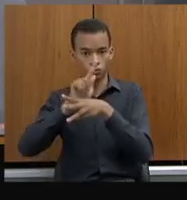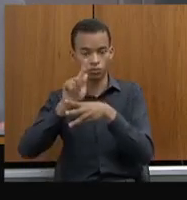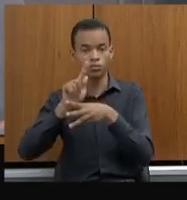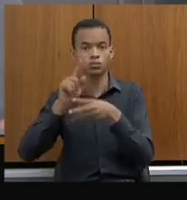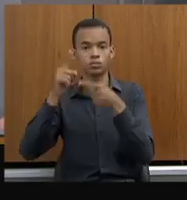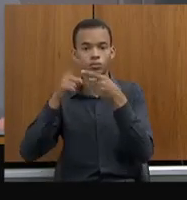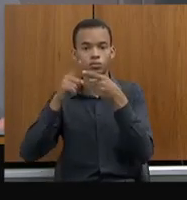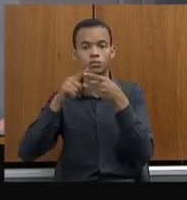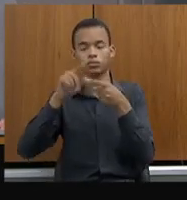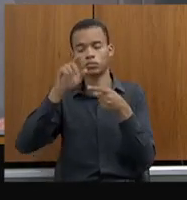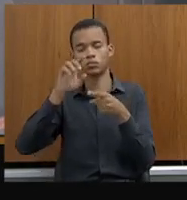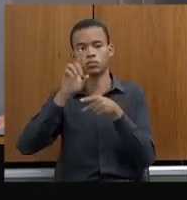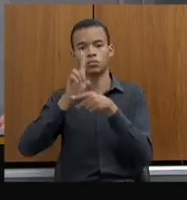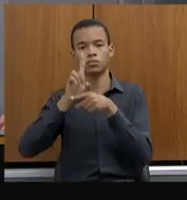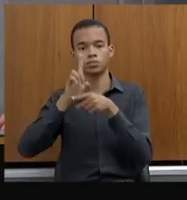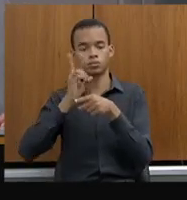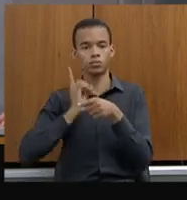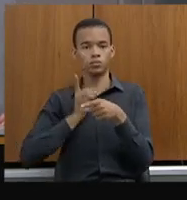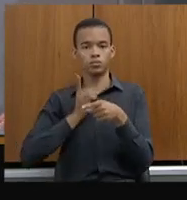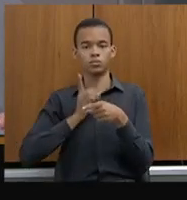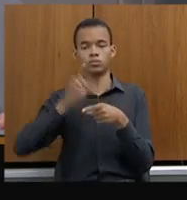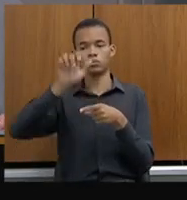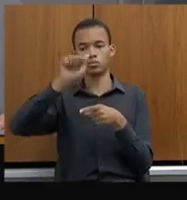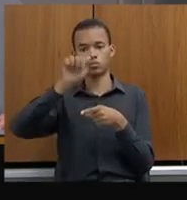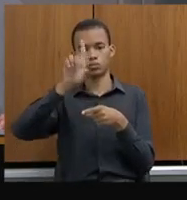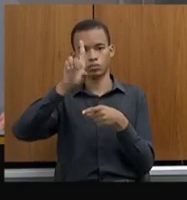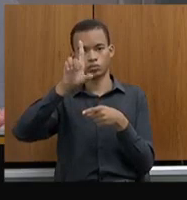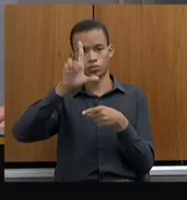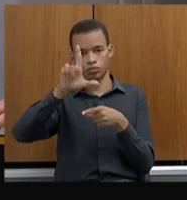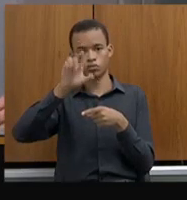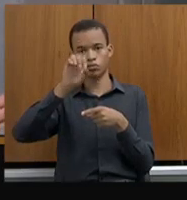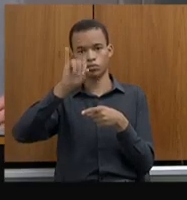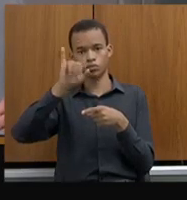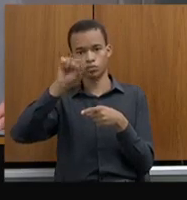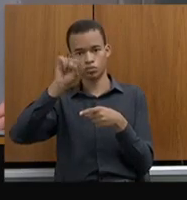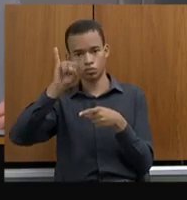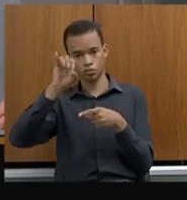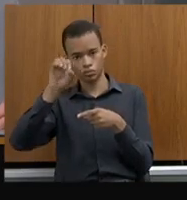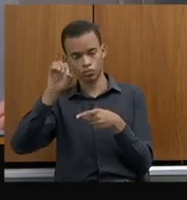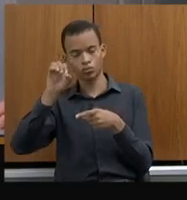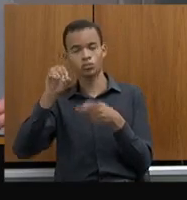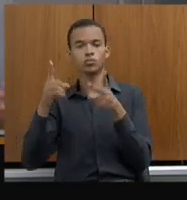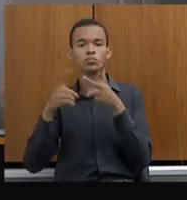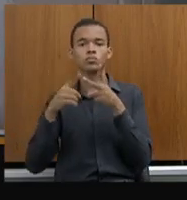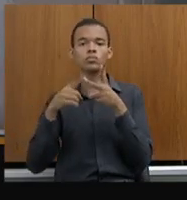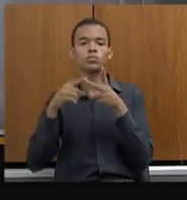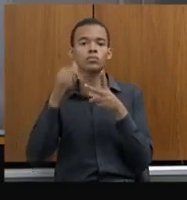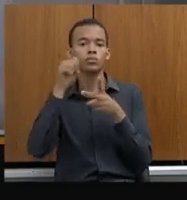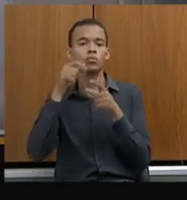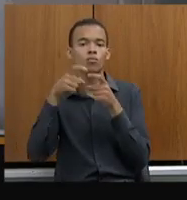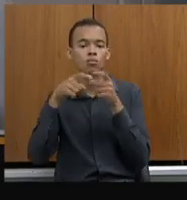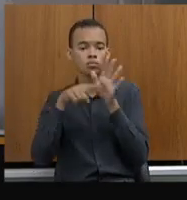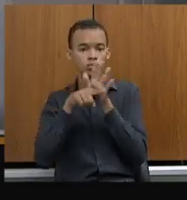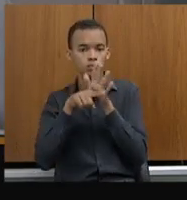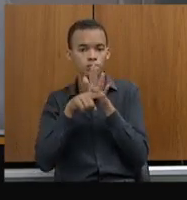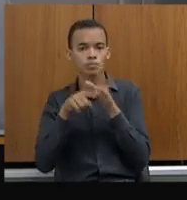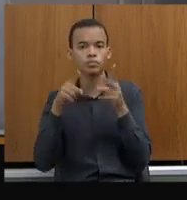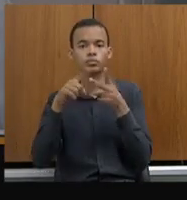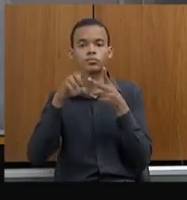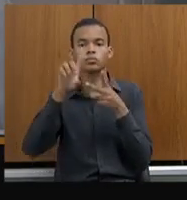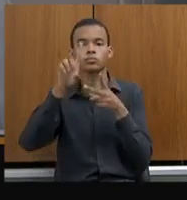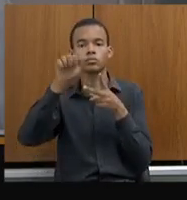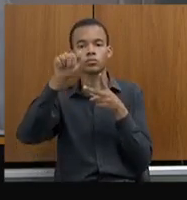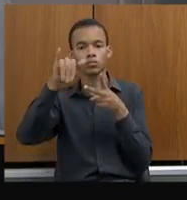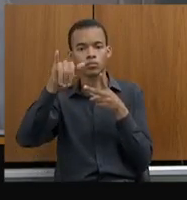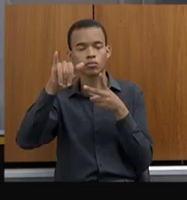é delegado-geral, temos a perita criminal, que é a Dani, e temos um escrivão de polícia,